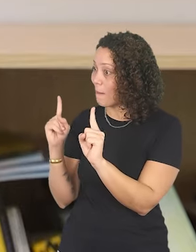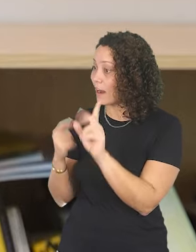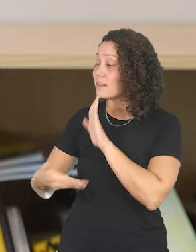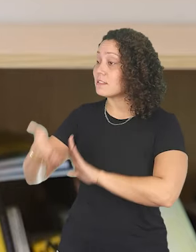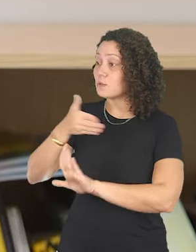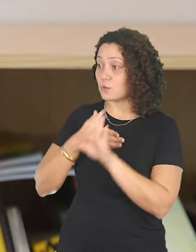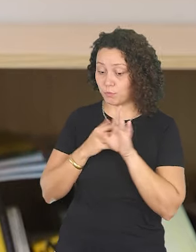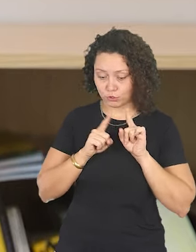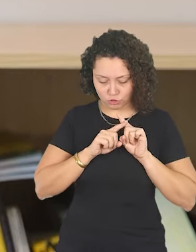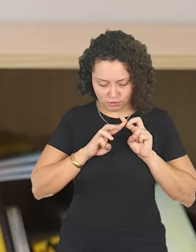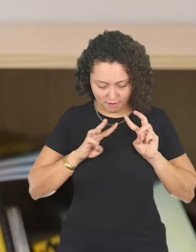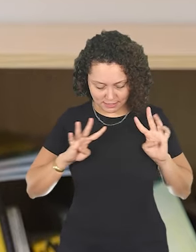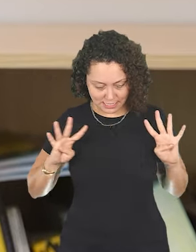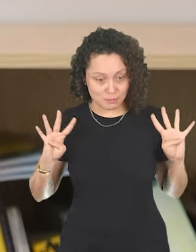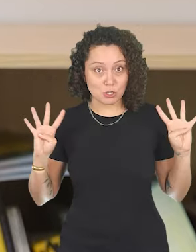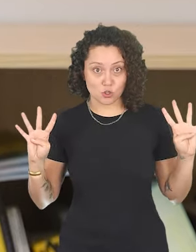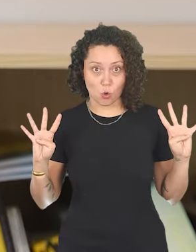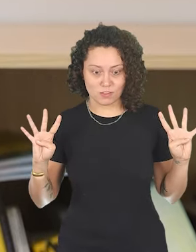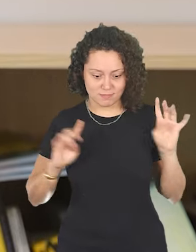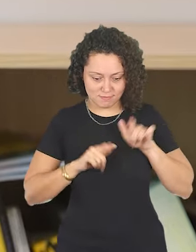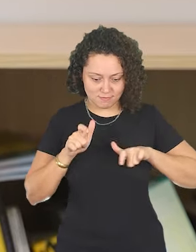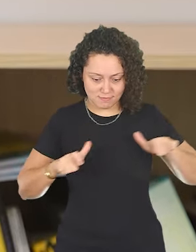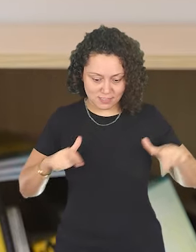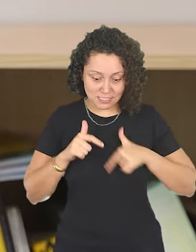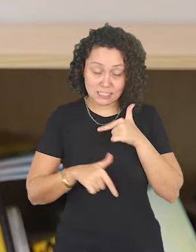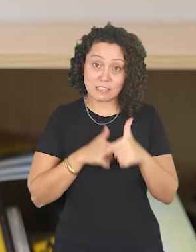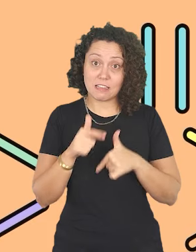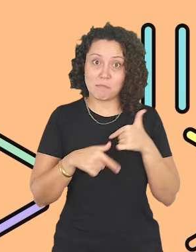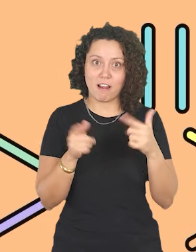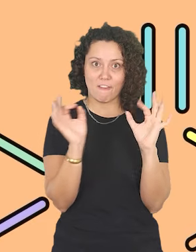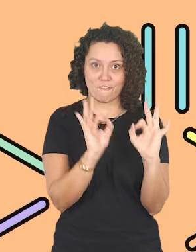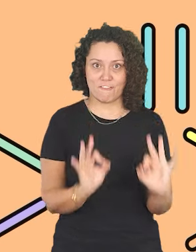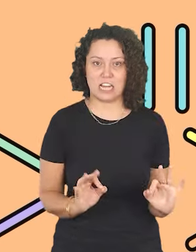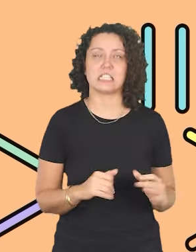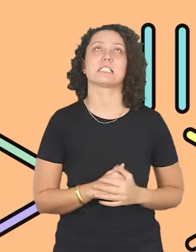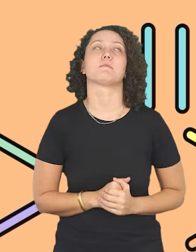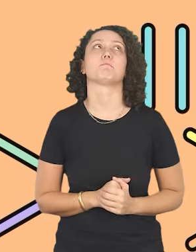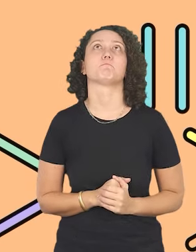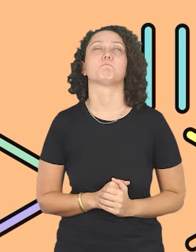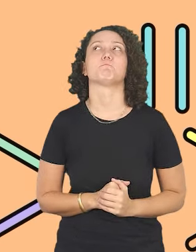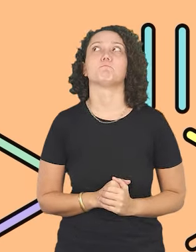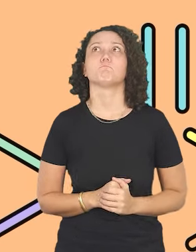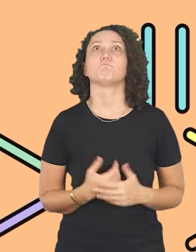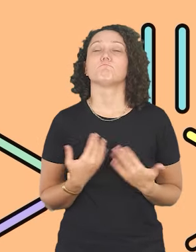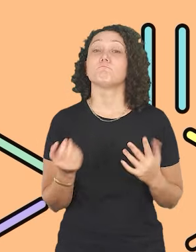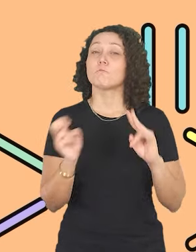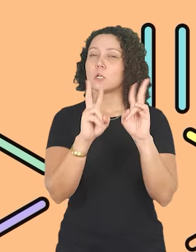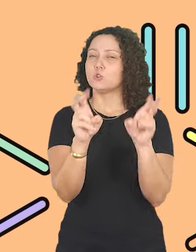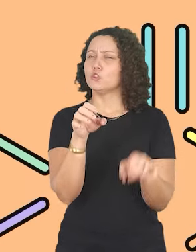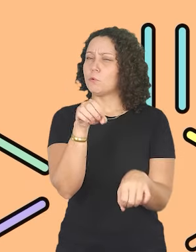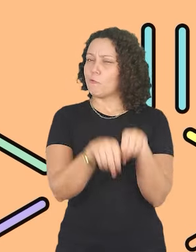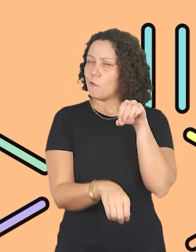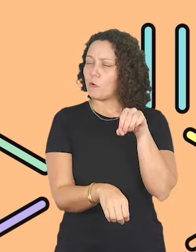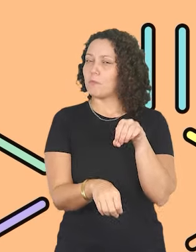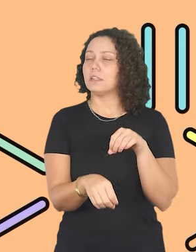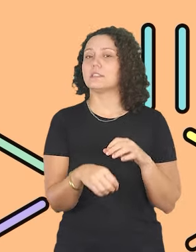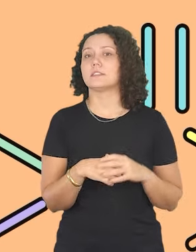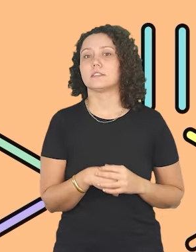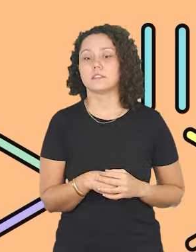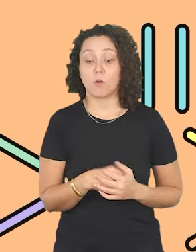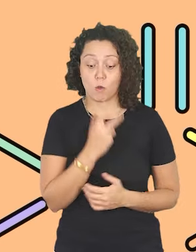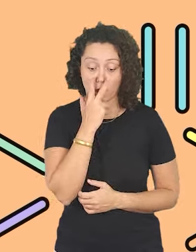é todo mundo que participou estar feliz com o resultado. Em termos de formação, eu diria que